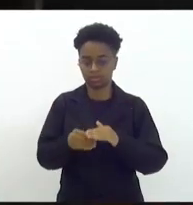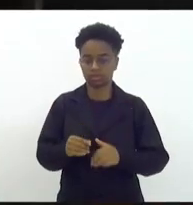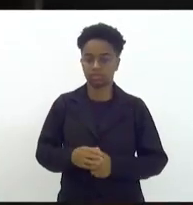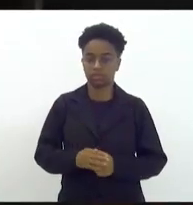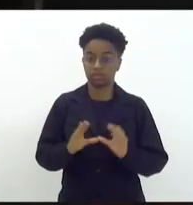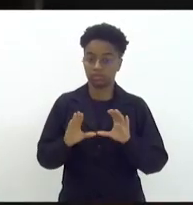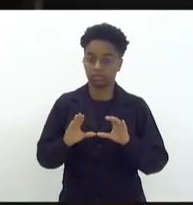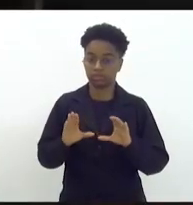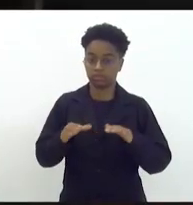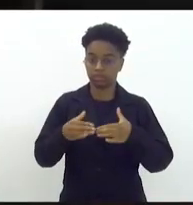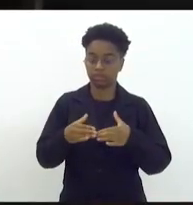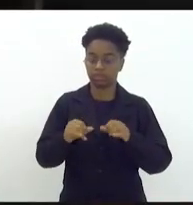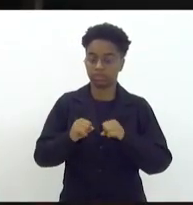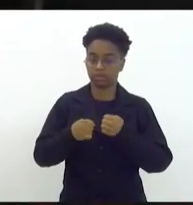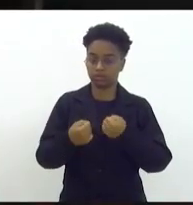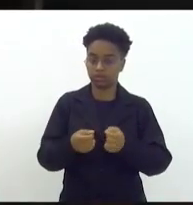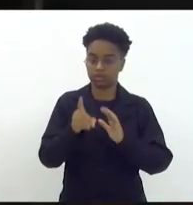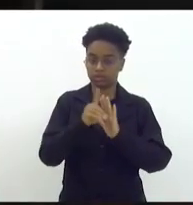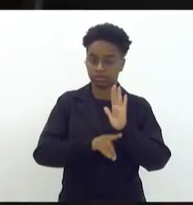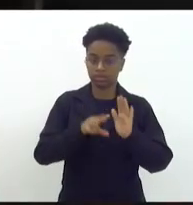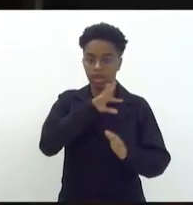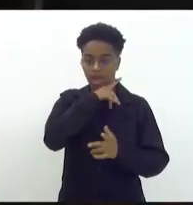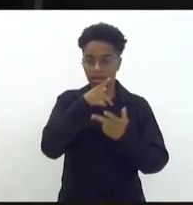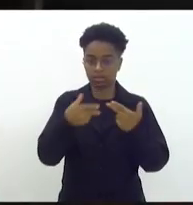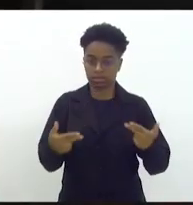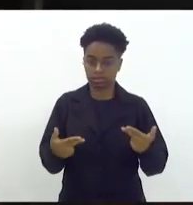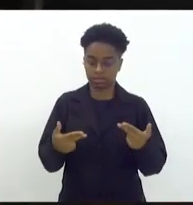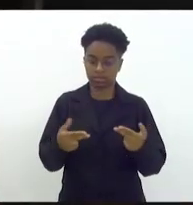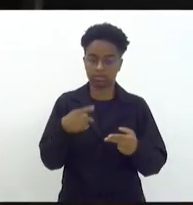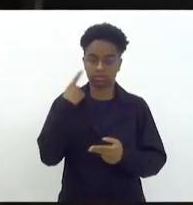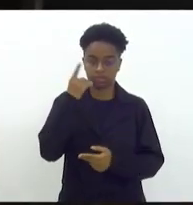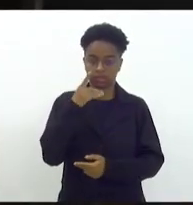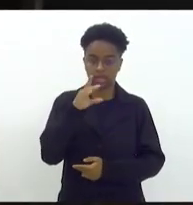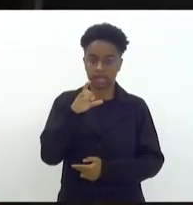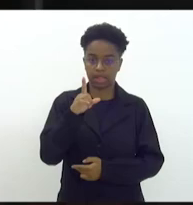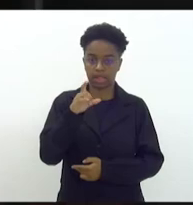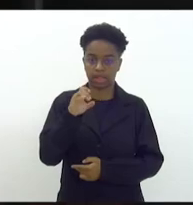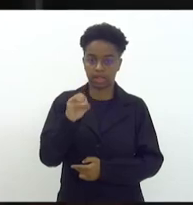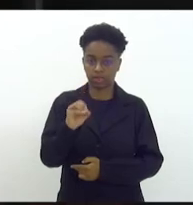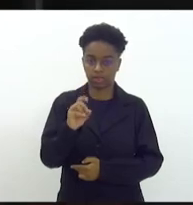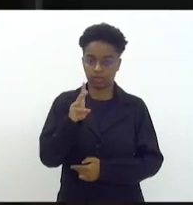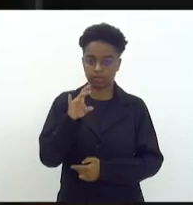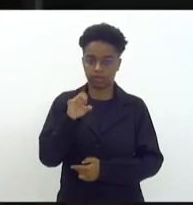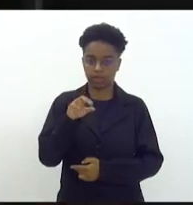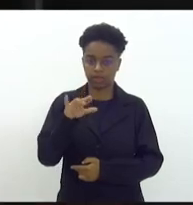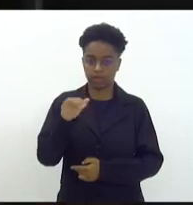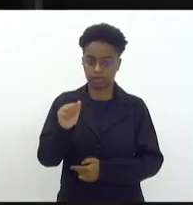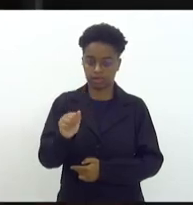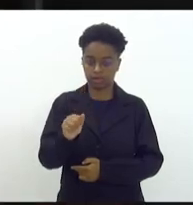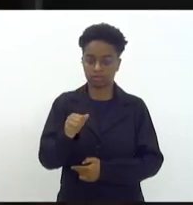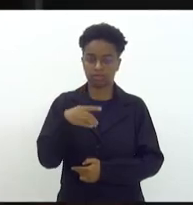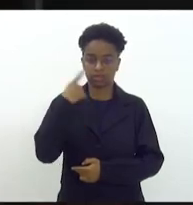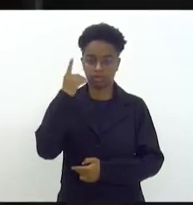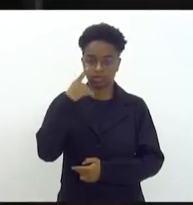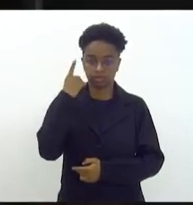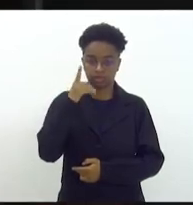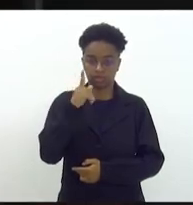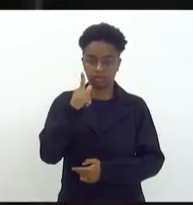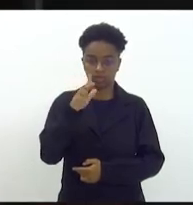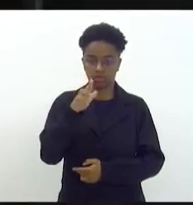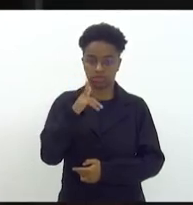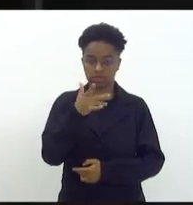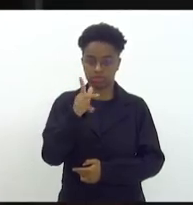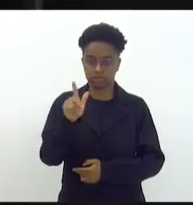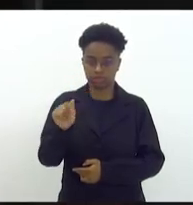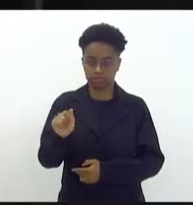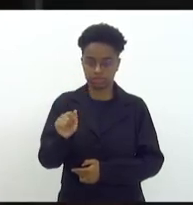de defesa e proteção dos direitos animais, deputado Léo Vieira, deputado Lucinha,